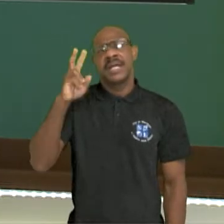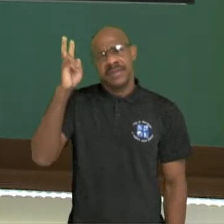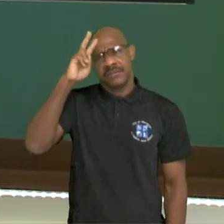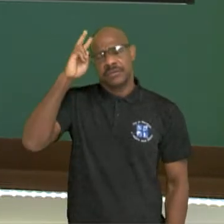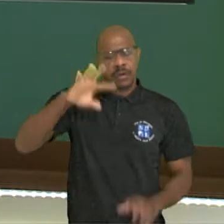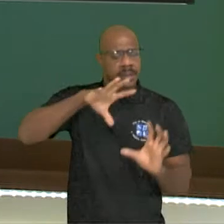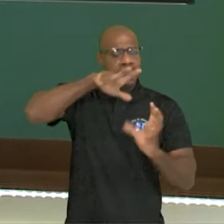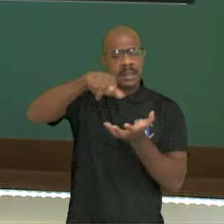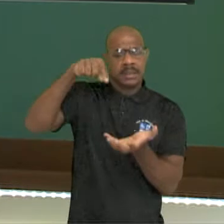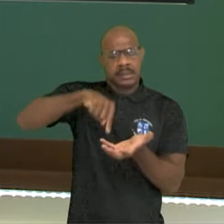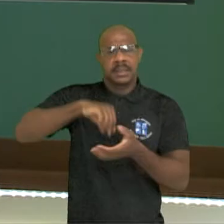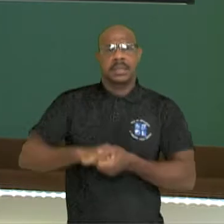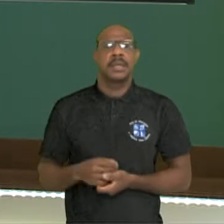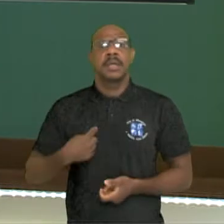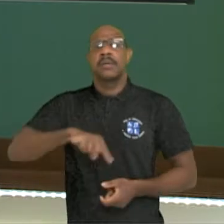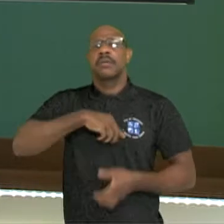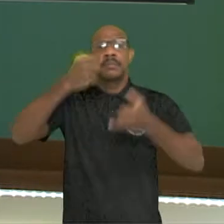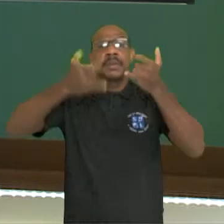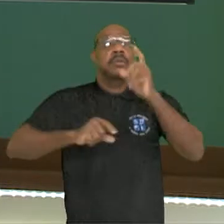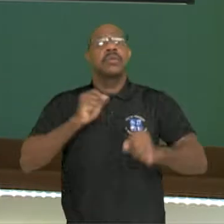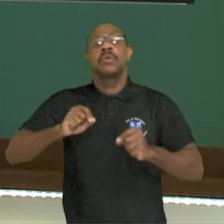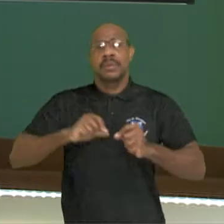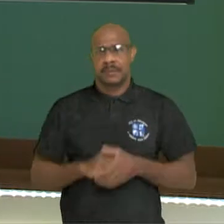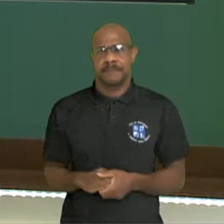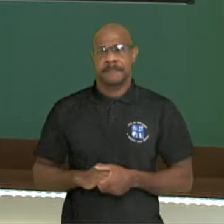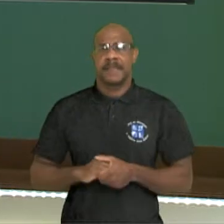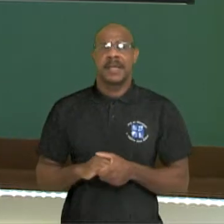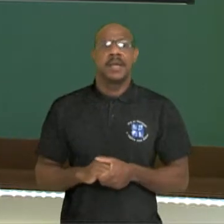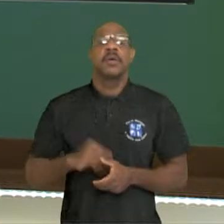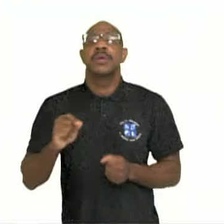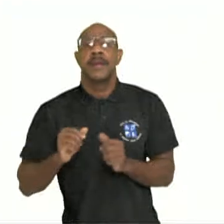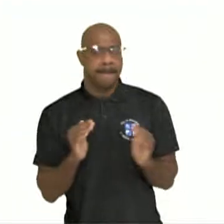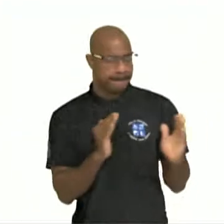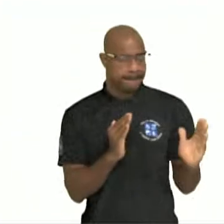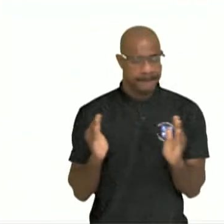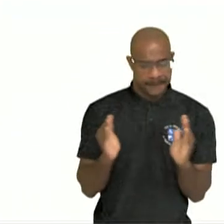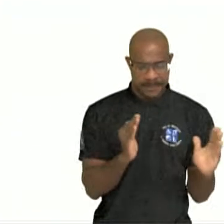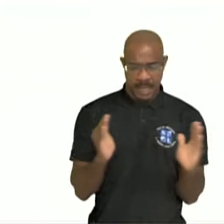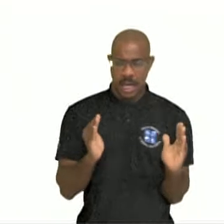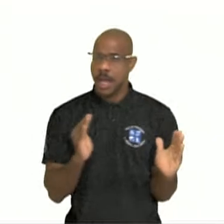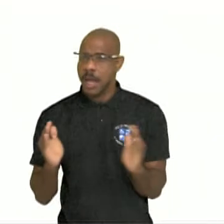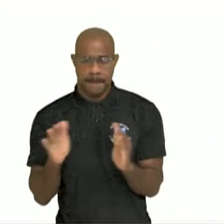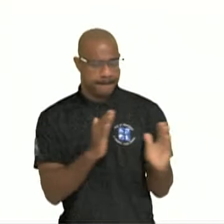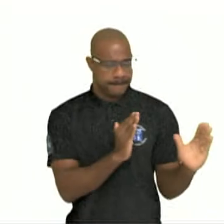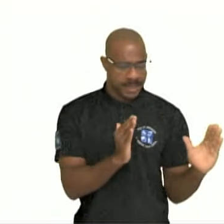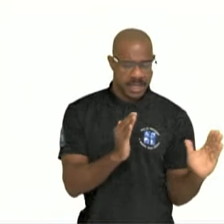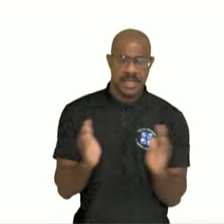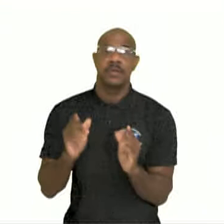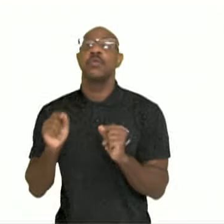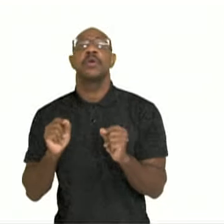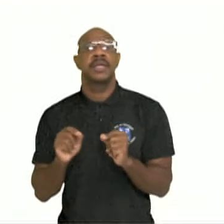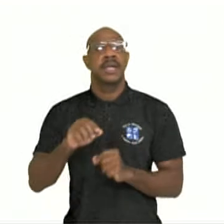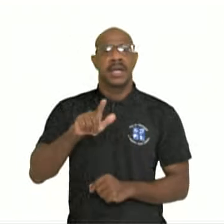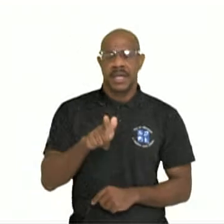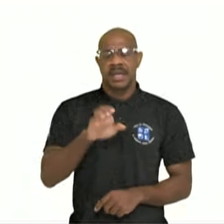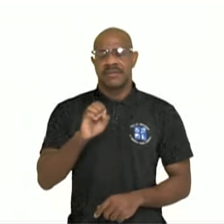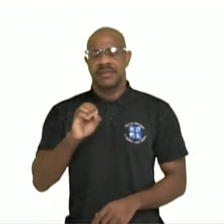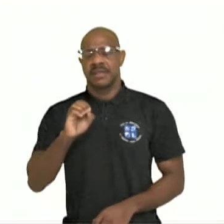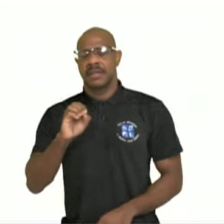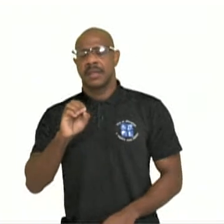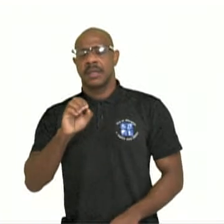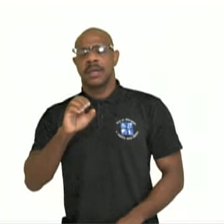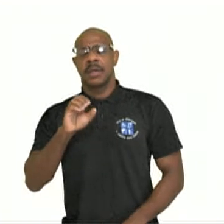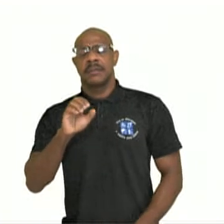contamos isso no chamado tempo geológico da Terra. Por que tempo geológico e não o tempo que nós estamos